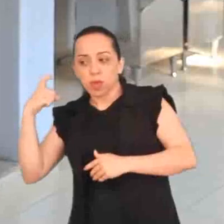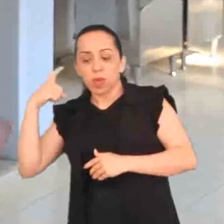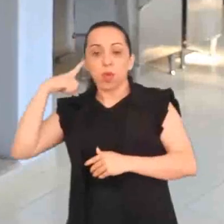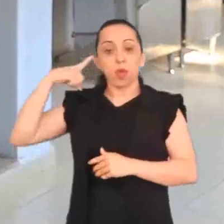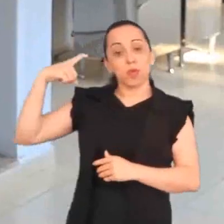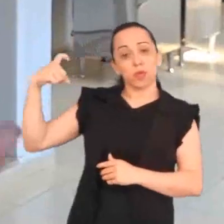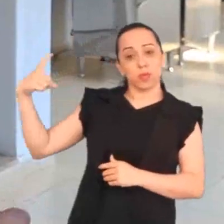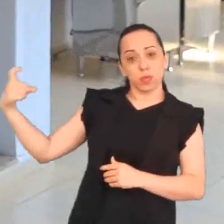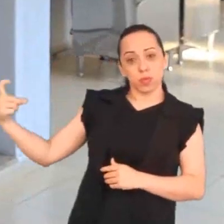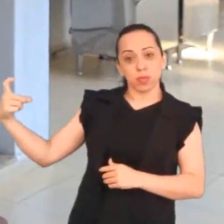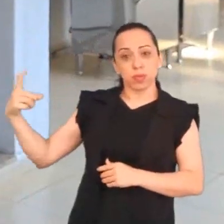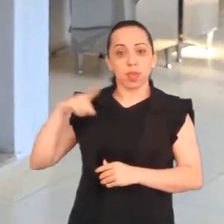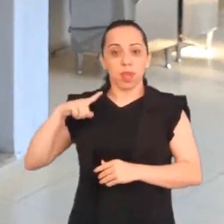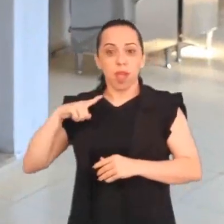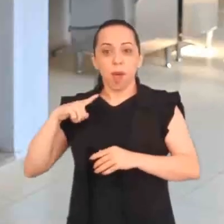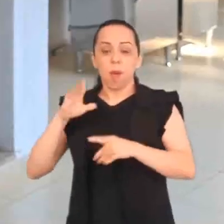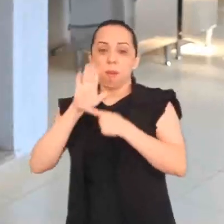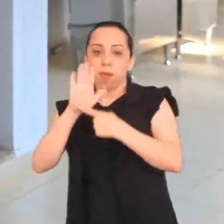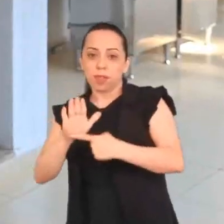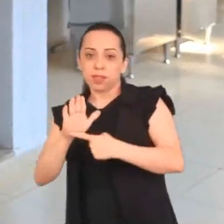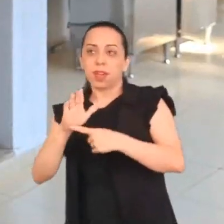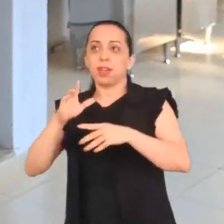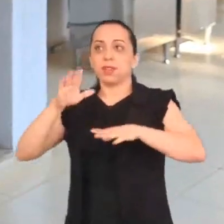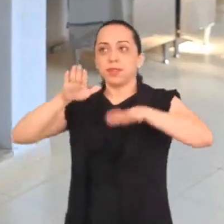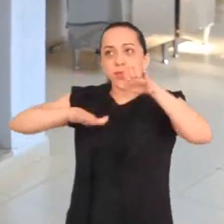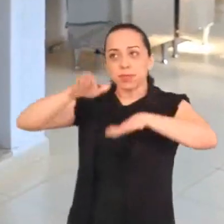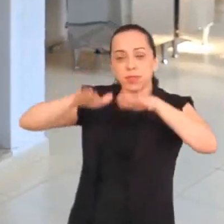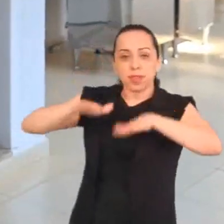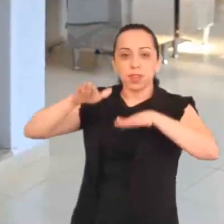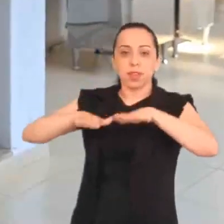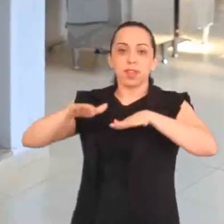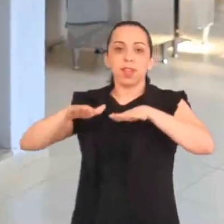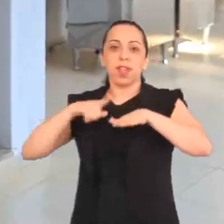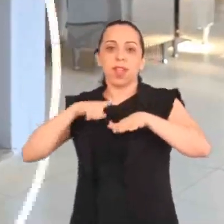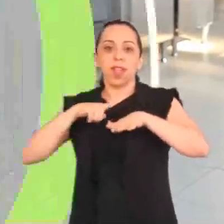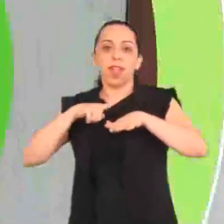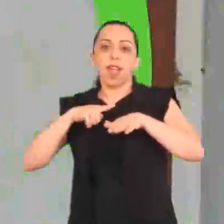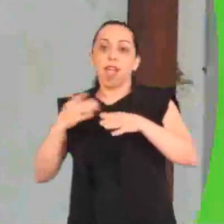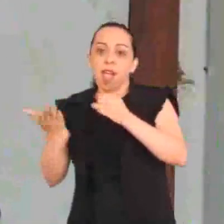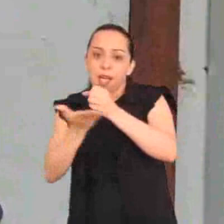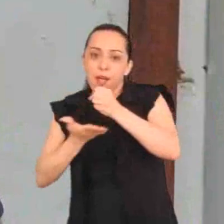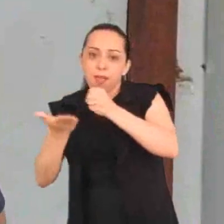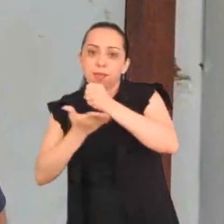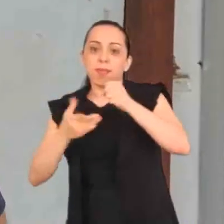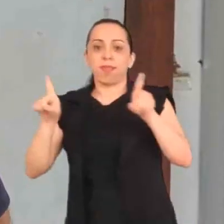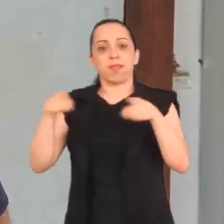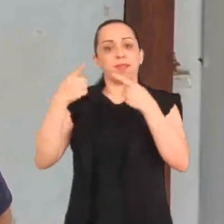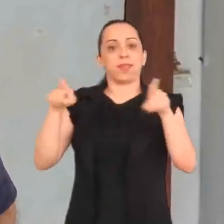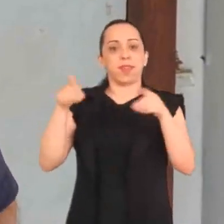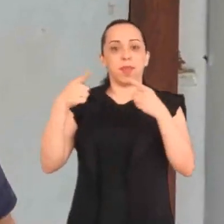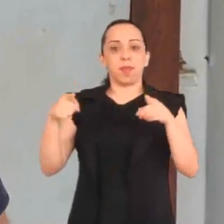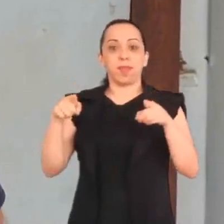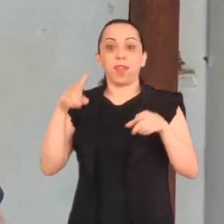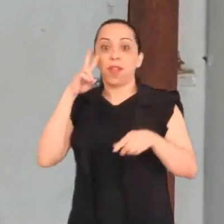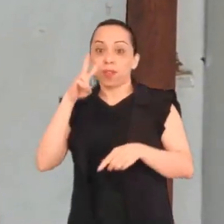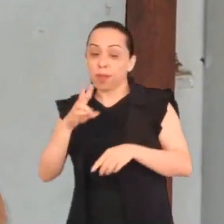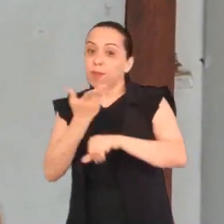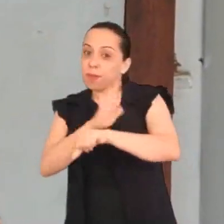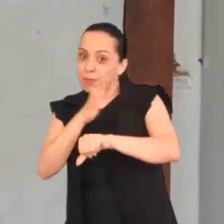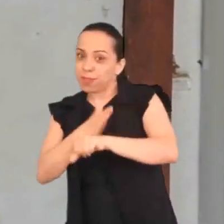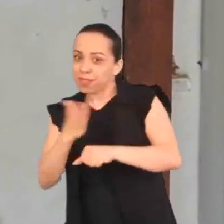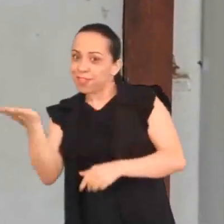dispostos de maneira intencional e coordenada, é uma das bases da música. Vamos exercitar?